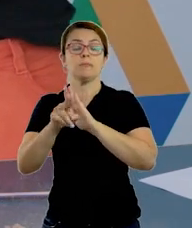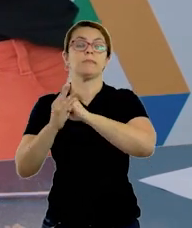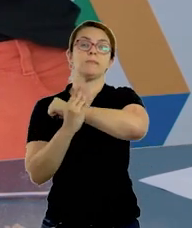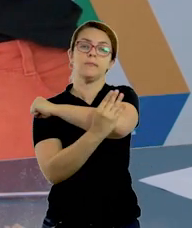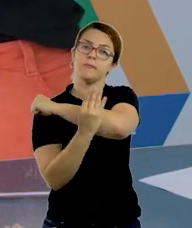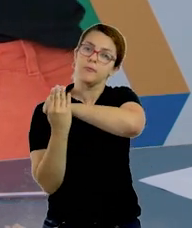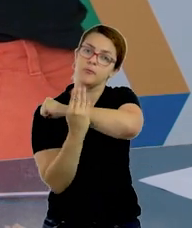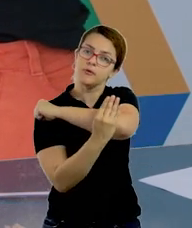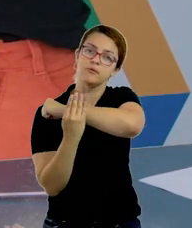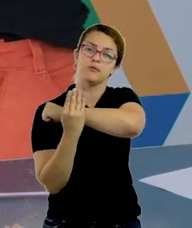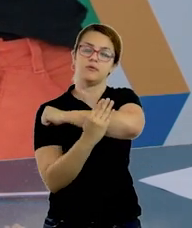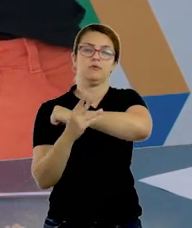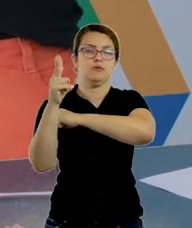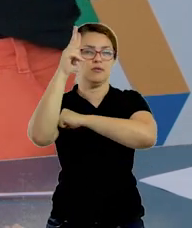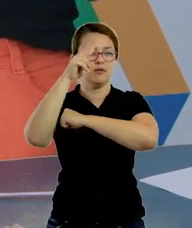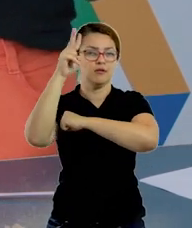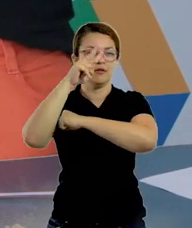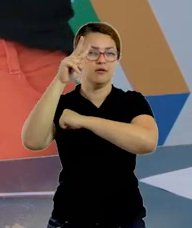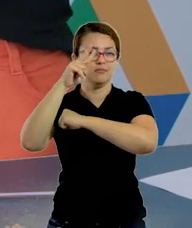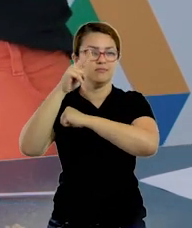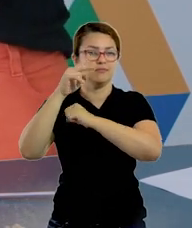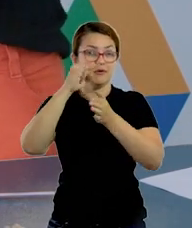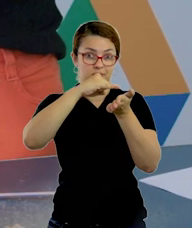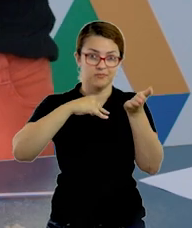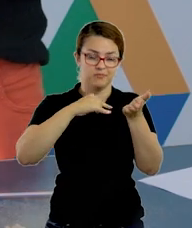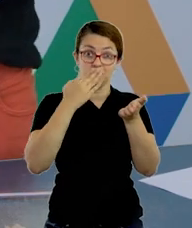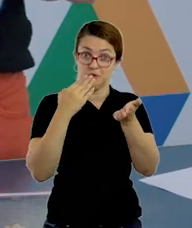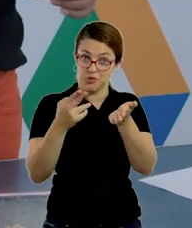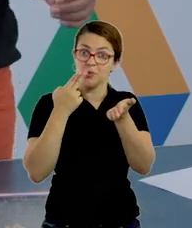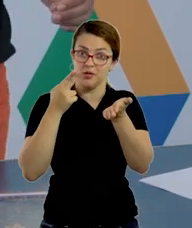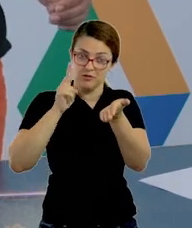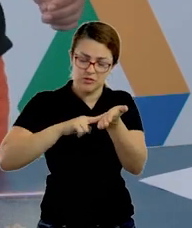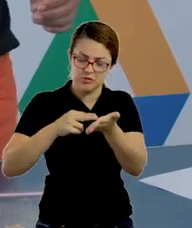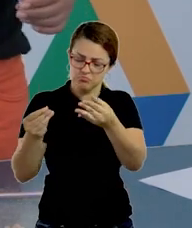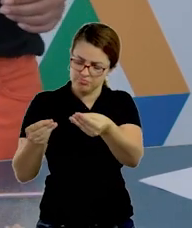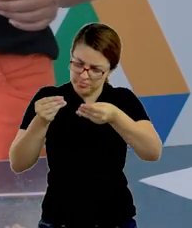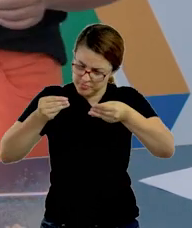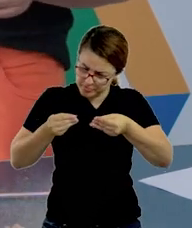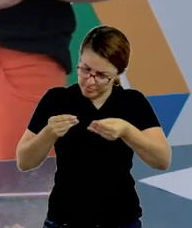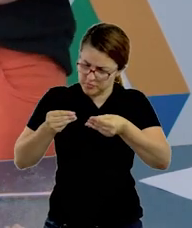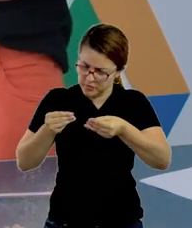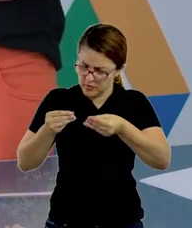Pega lá sua correspondência novamente. Todas essas informações estão lá, tá bom?